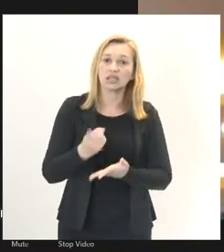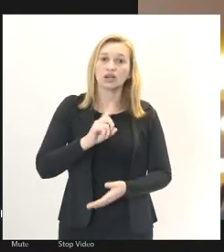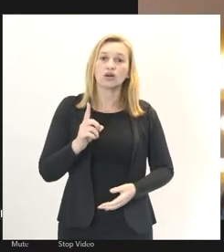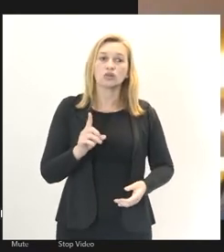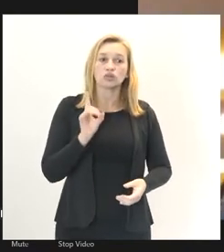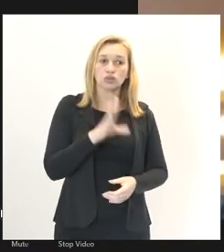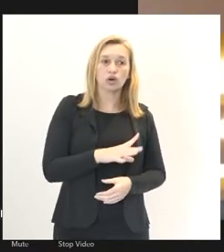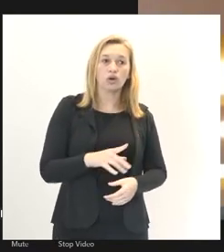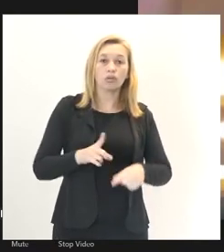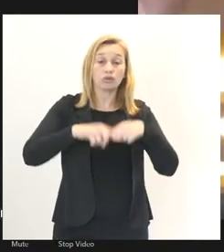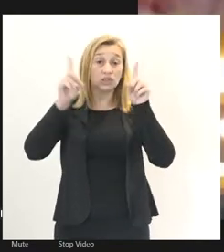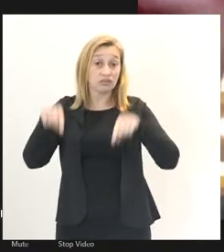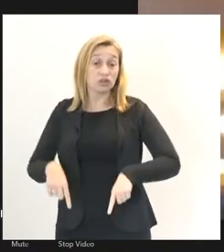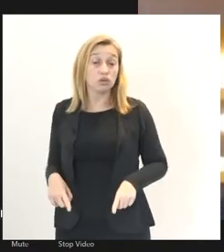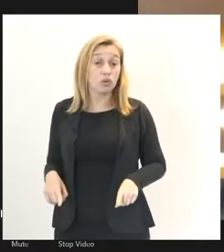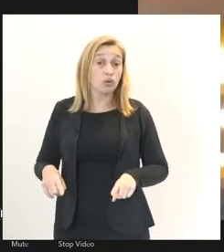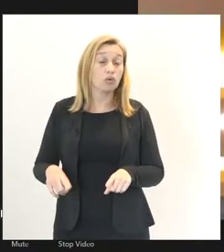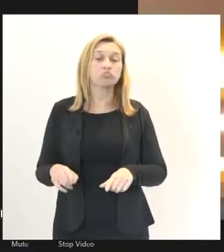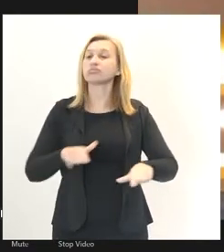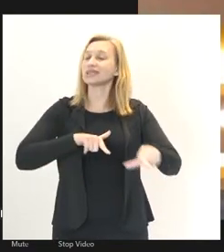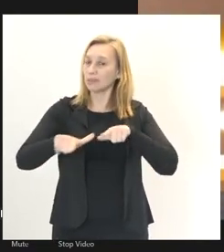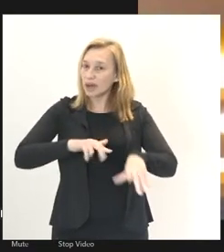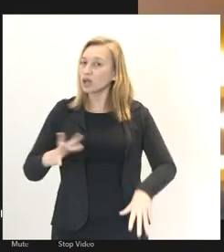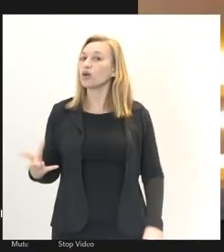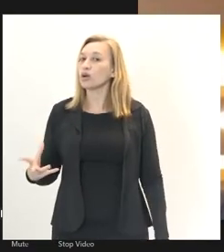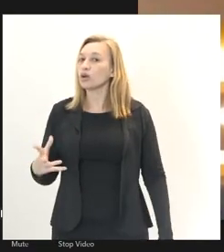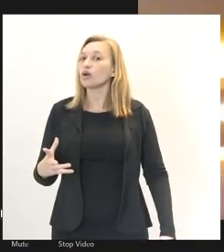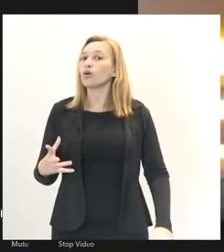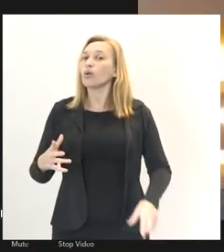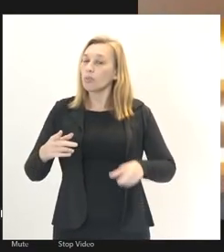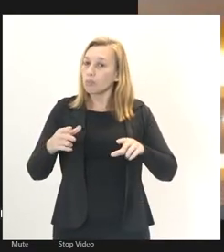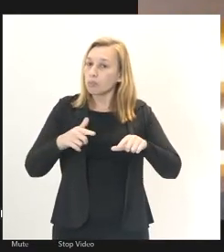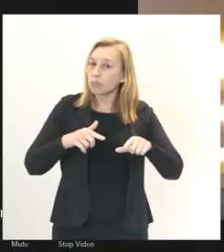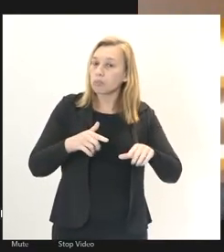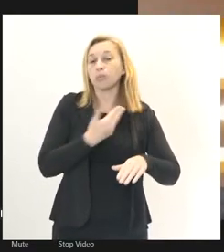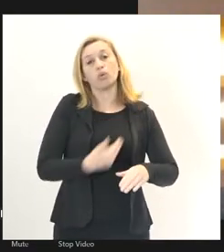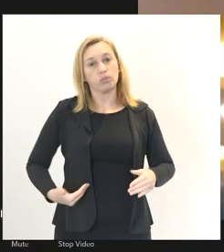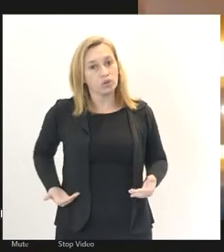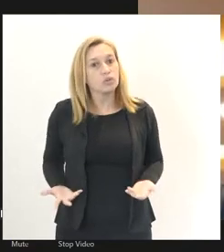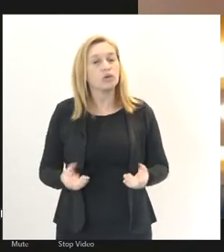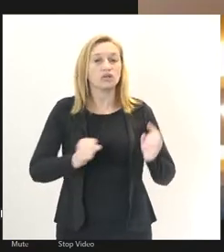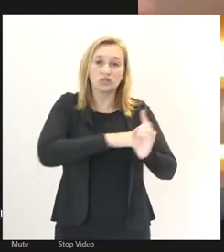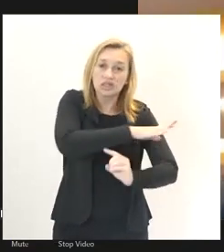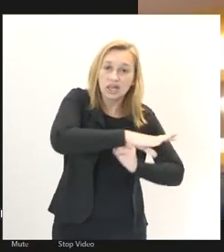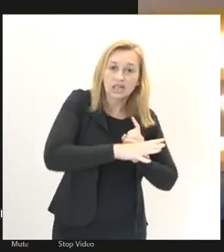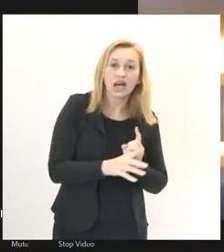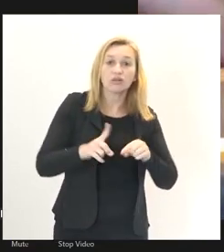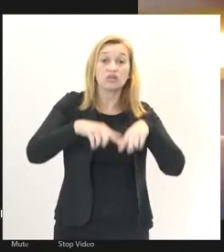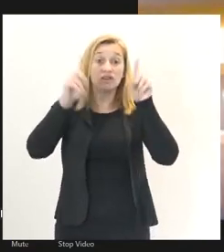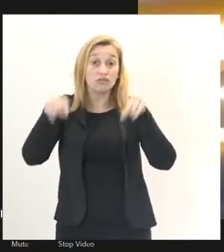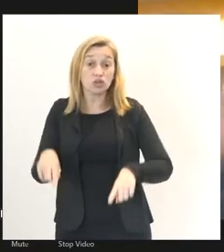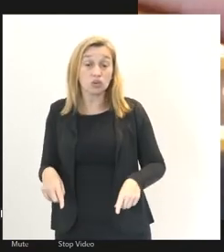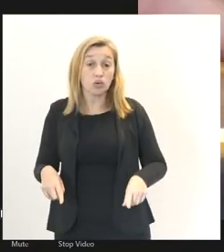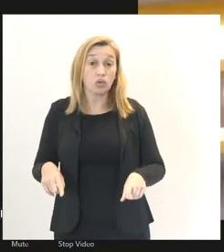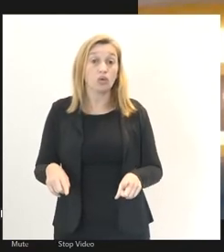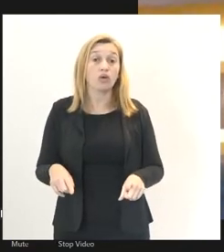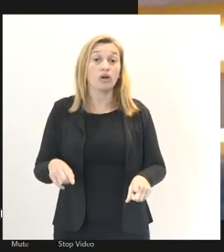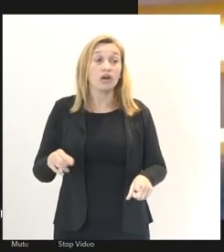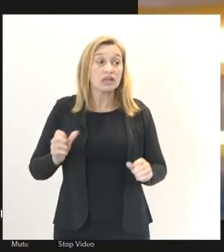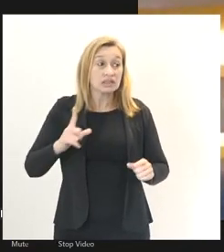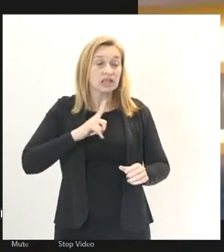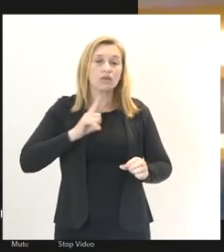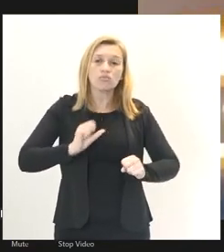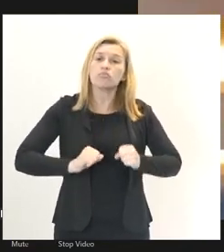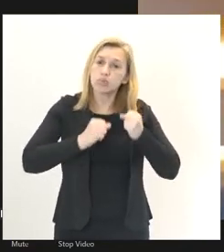servidor, é para o serviço público, é para a sociedade. Um servidor estável ele é capaz, ele tem o poder